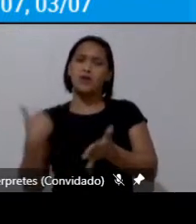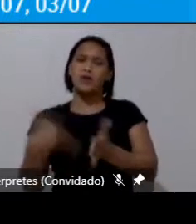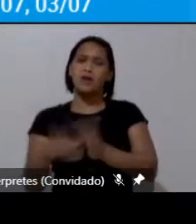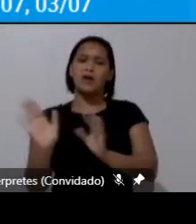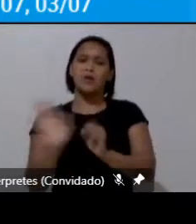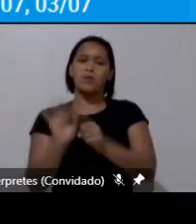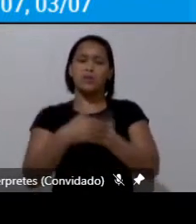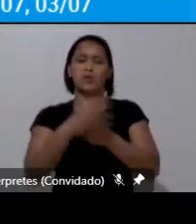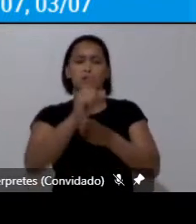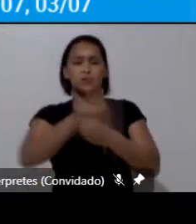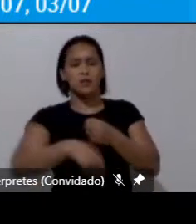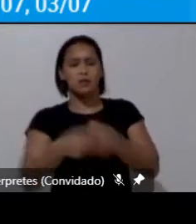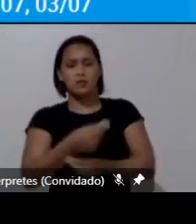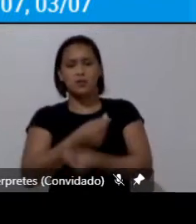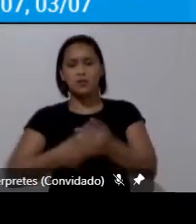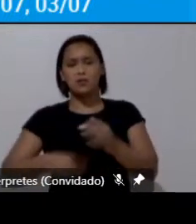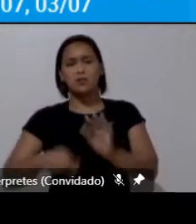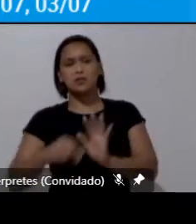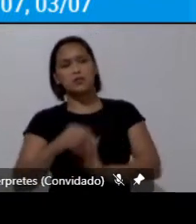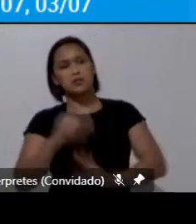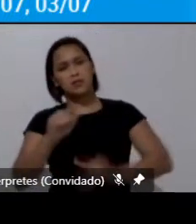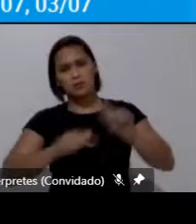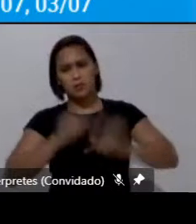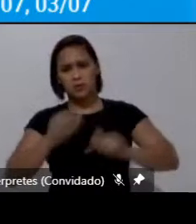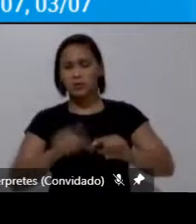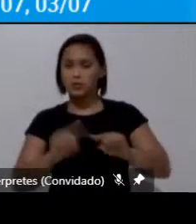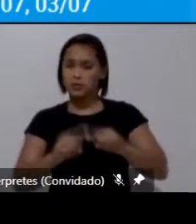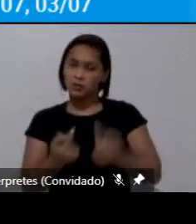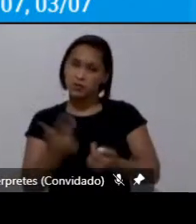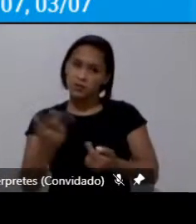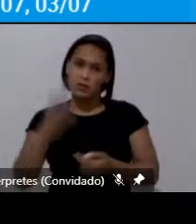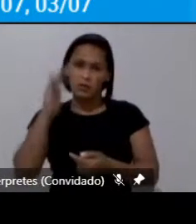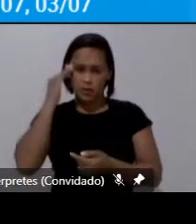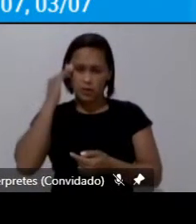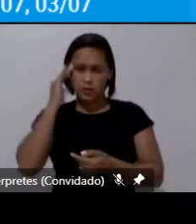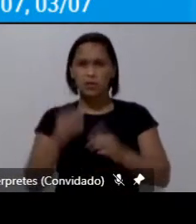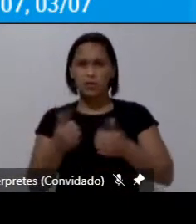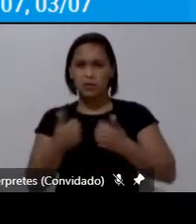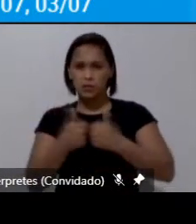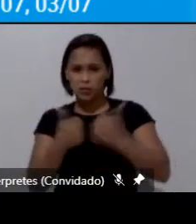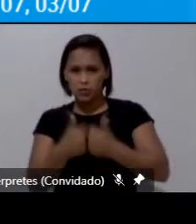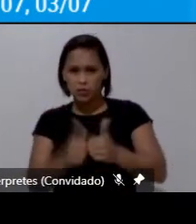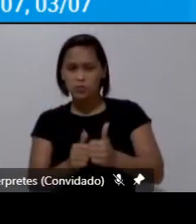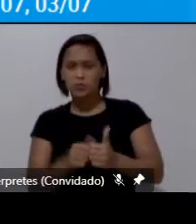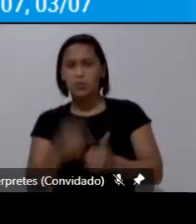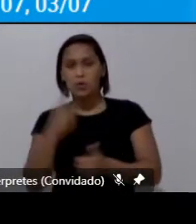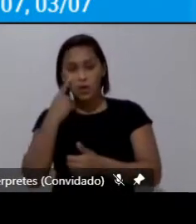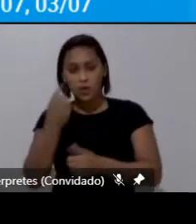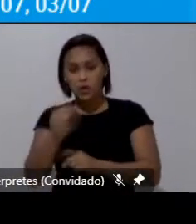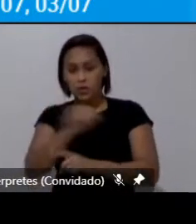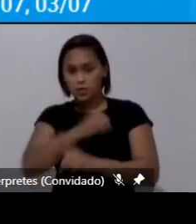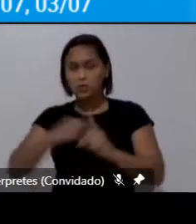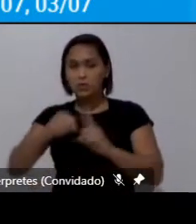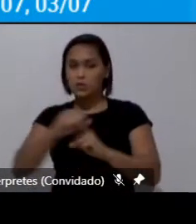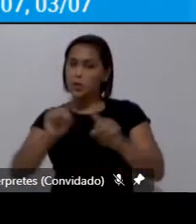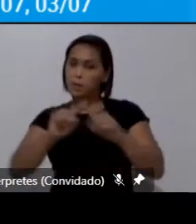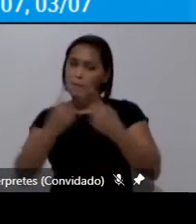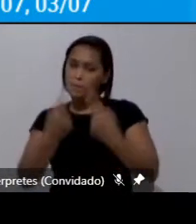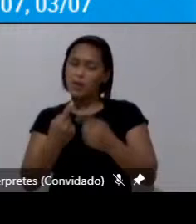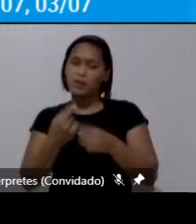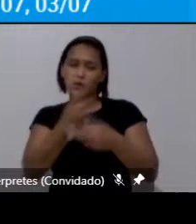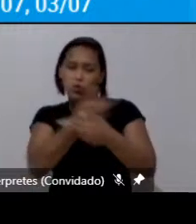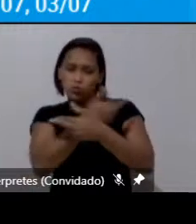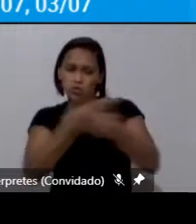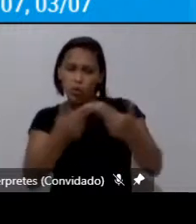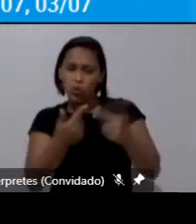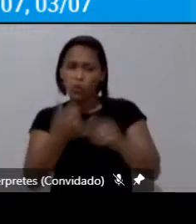desses trabalhadores então entender o transporte como de interesse da sociedade mas com suas